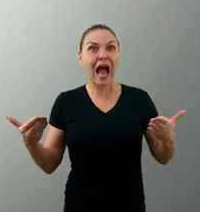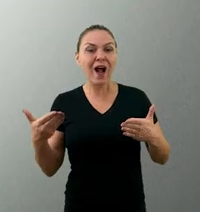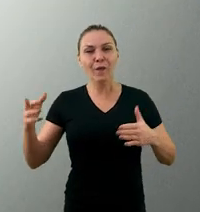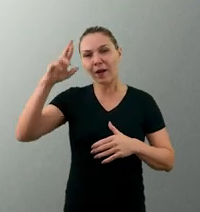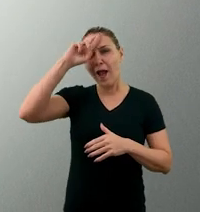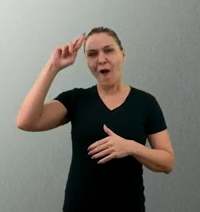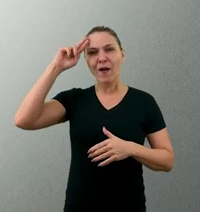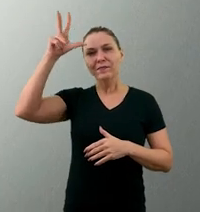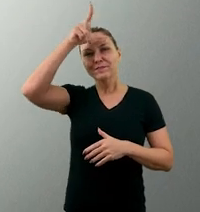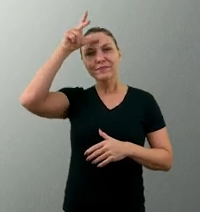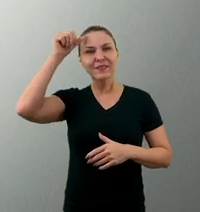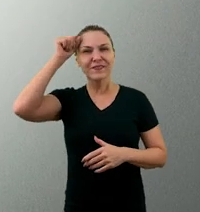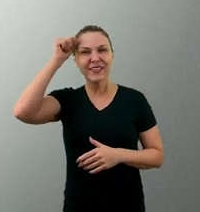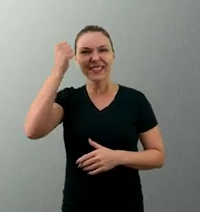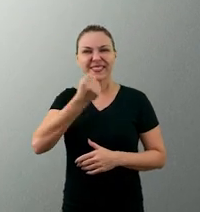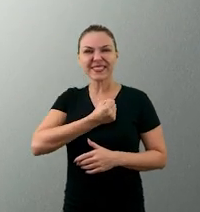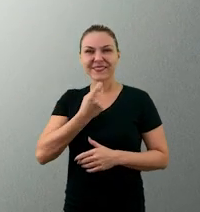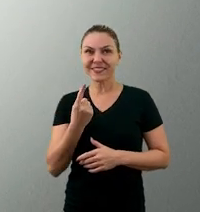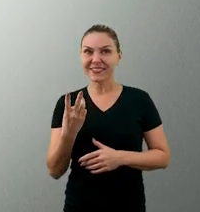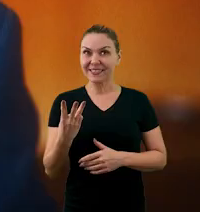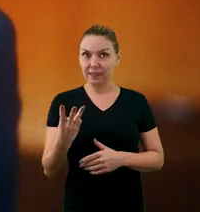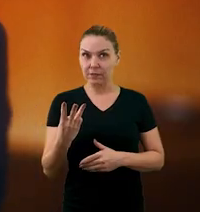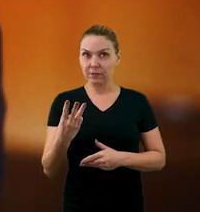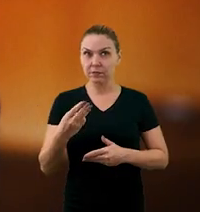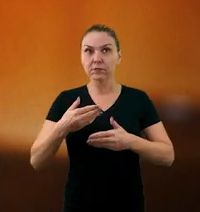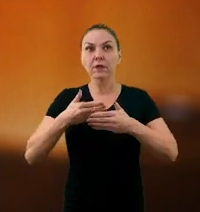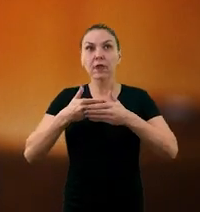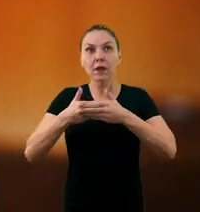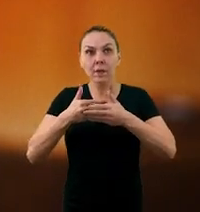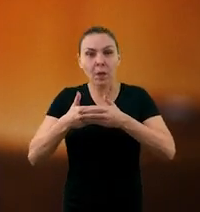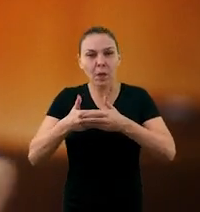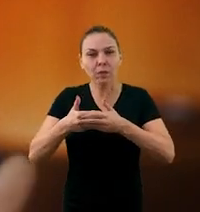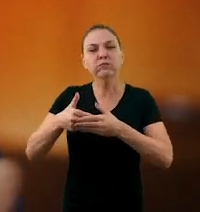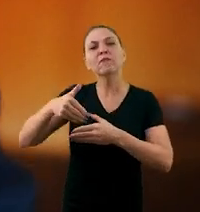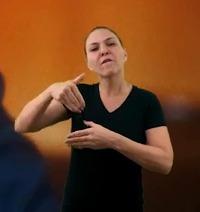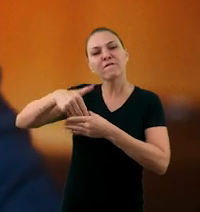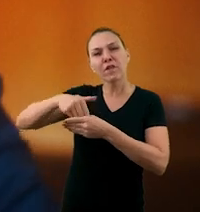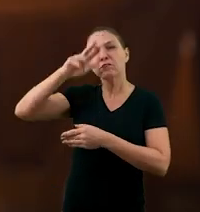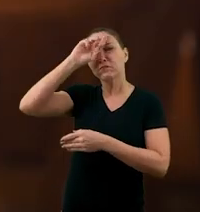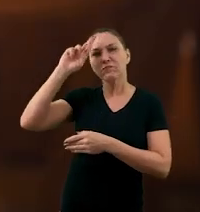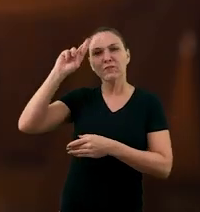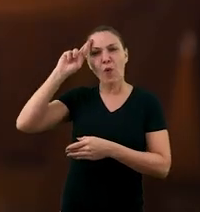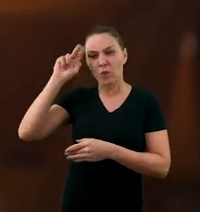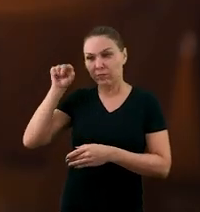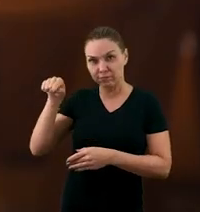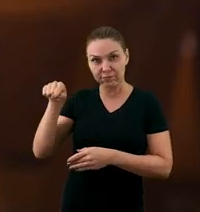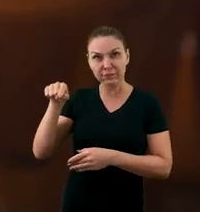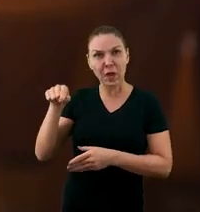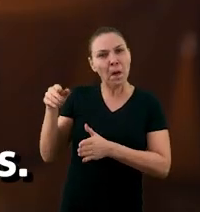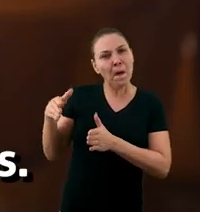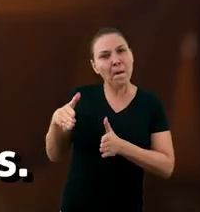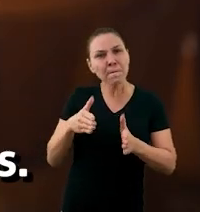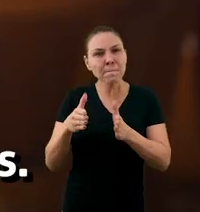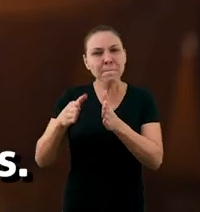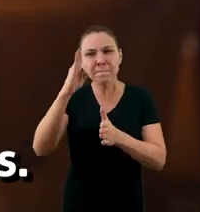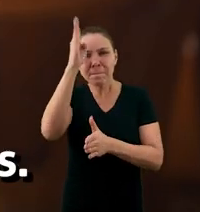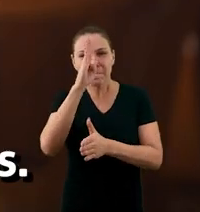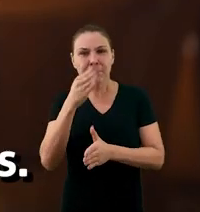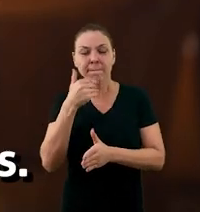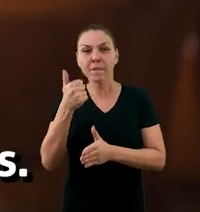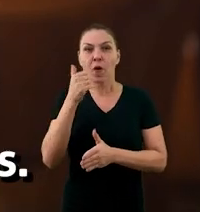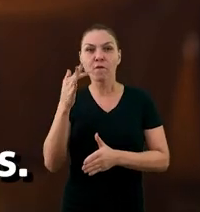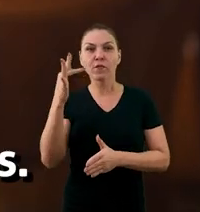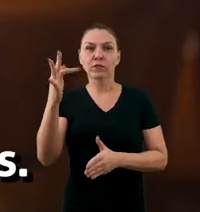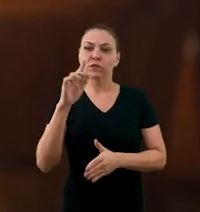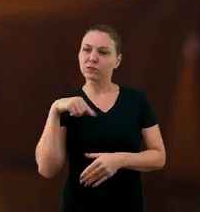Agora é Roque Prefeito 13. Em Ribeirão Preto, vote Roque. Estamos colocando o Brasil na direção de um